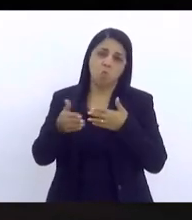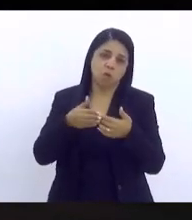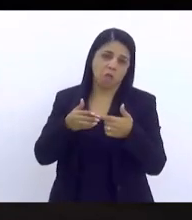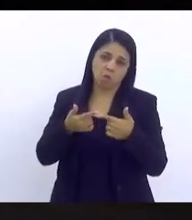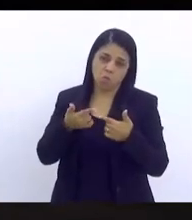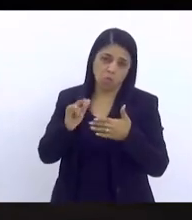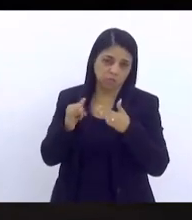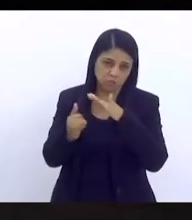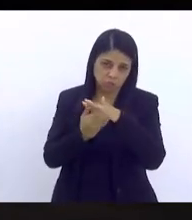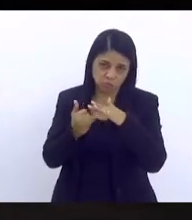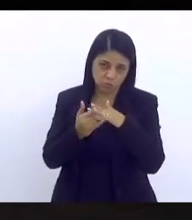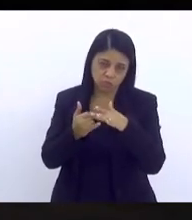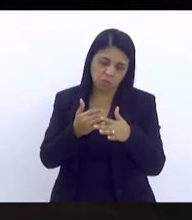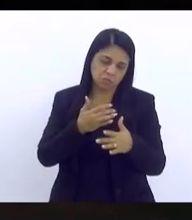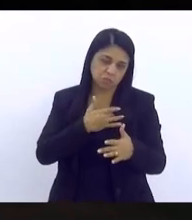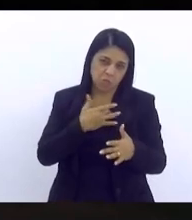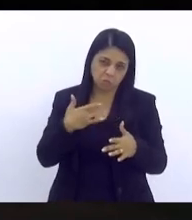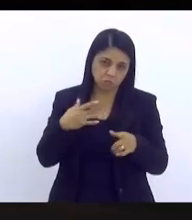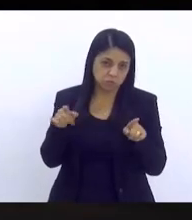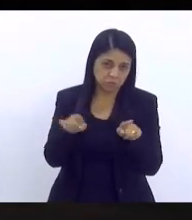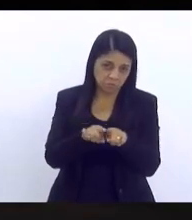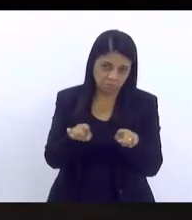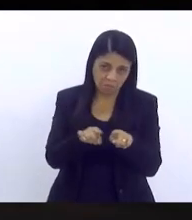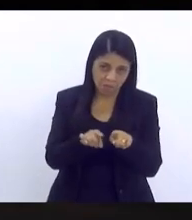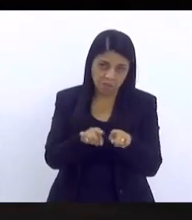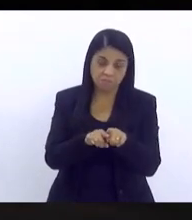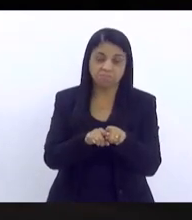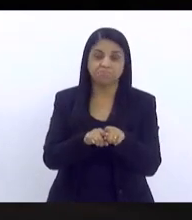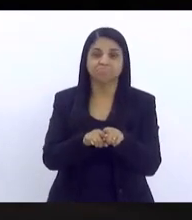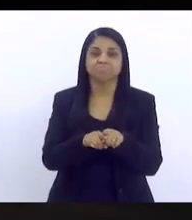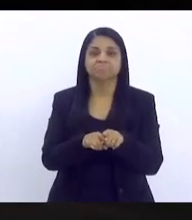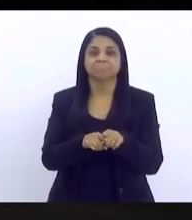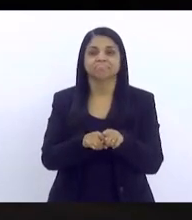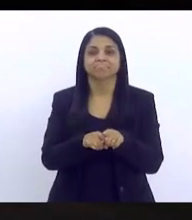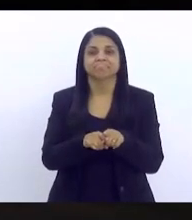a saúde também não está livre disso, a gente também reproduz